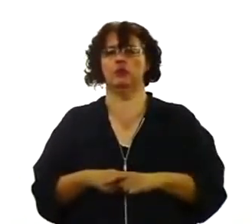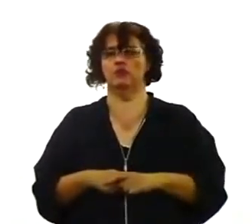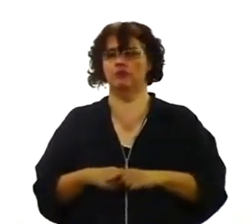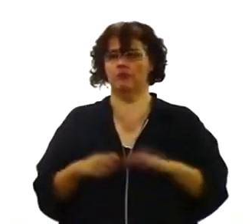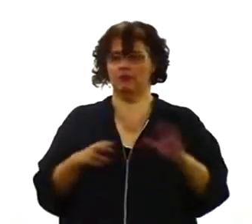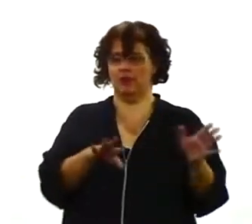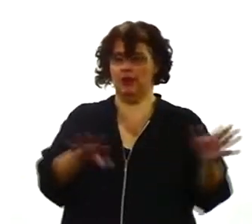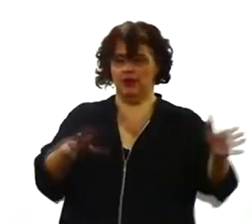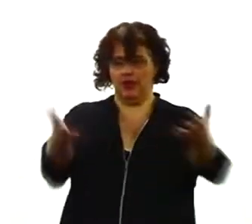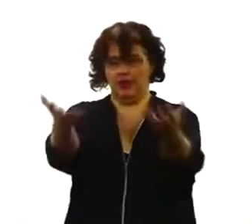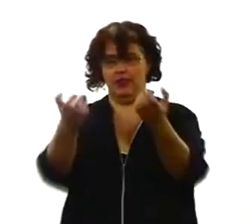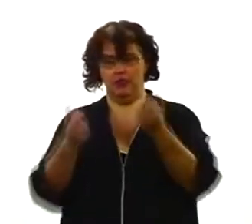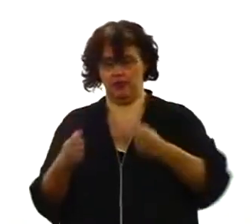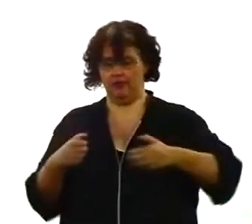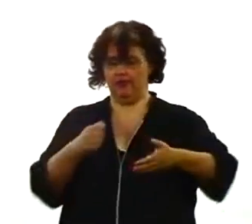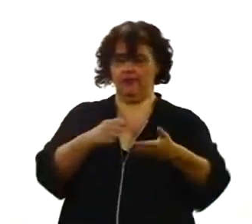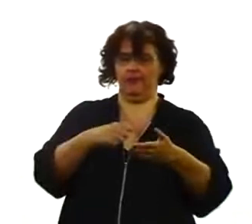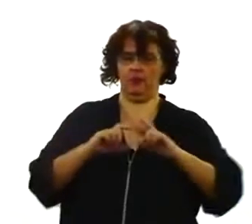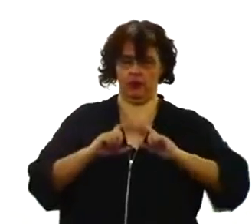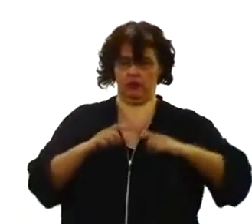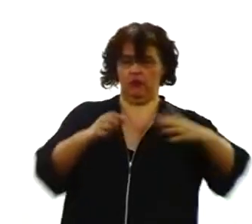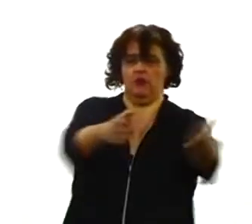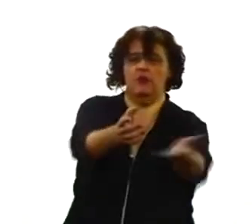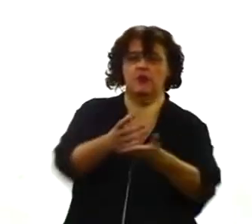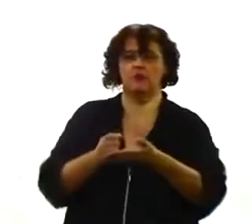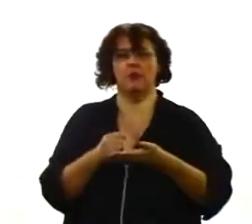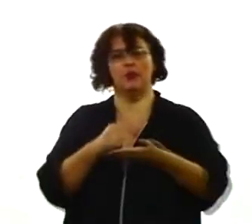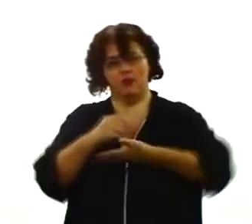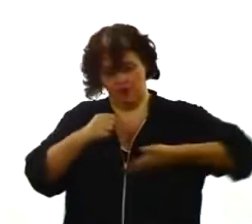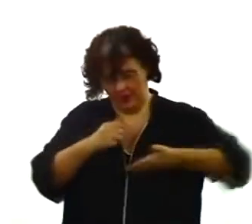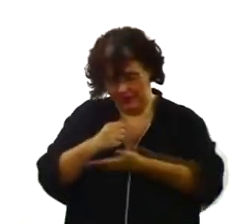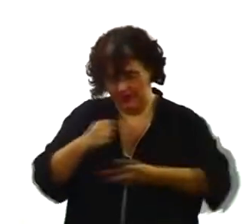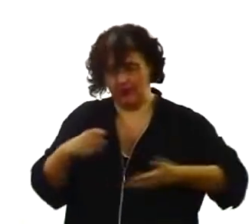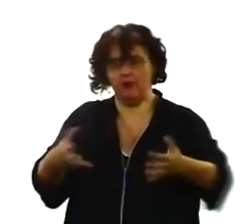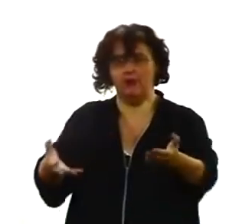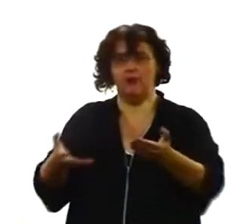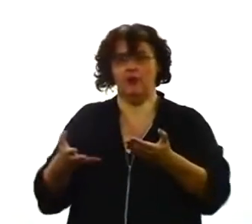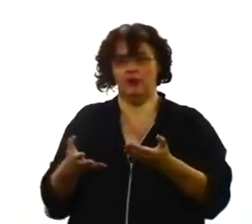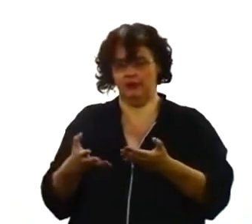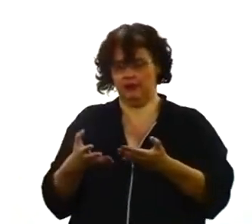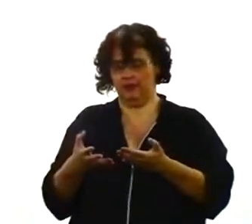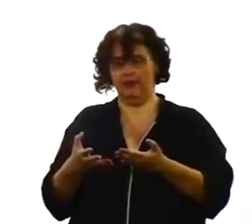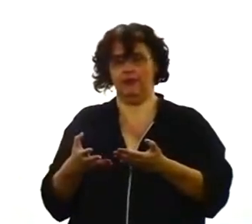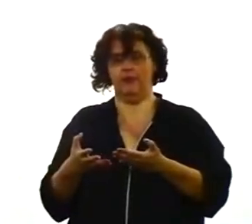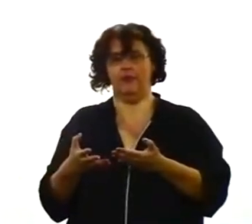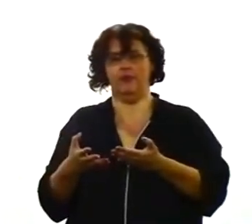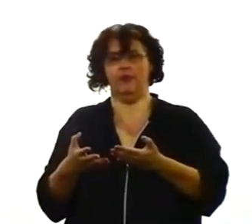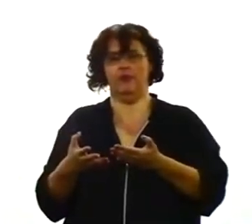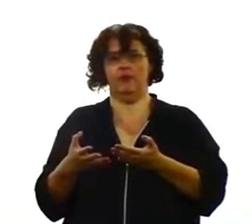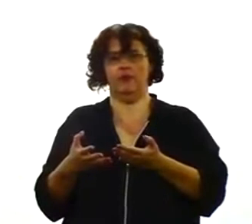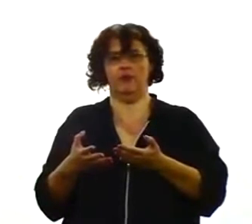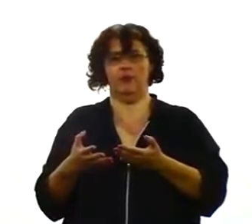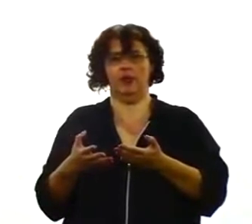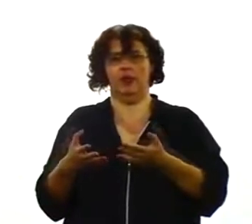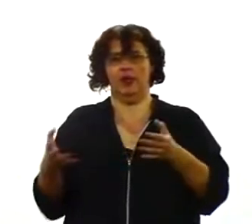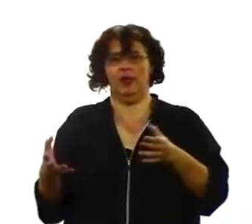primeiras coisas, primícias, de uma maneira muito bonita. Eles, para tirar a palha, eles malhavam aquela